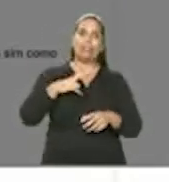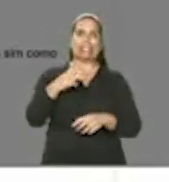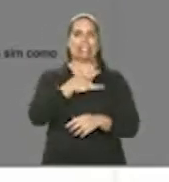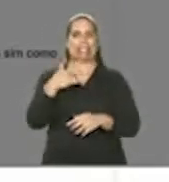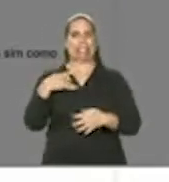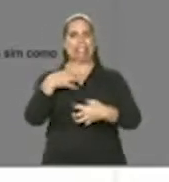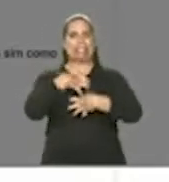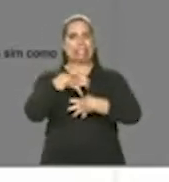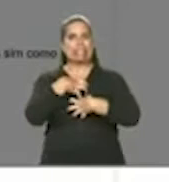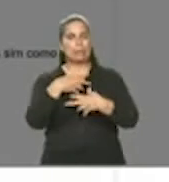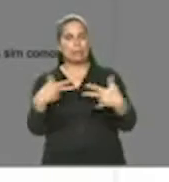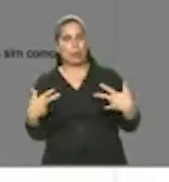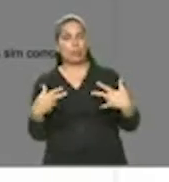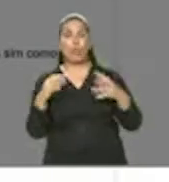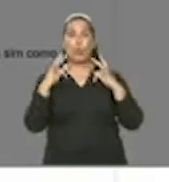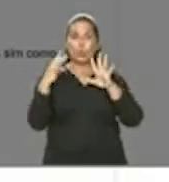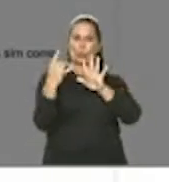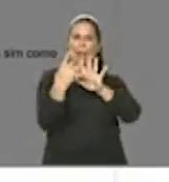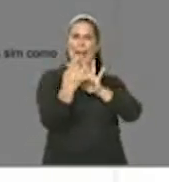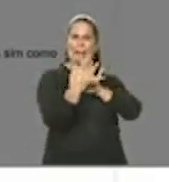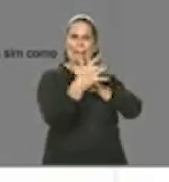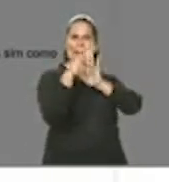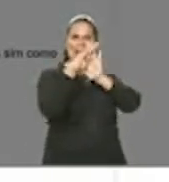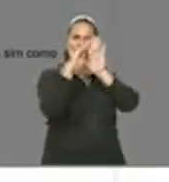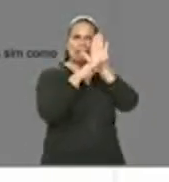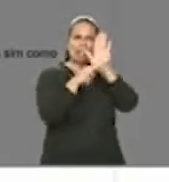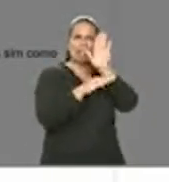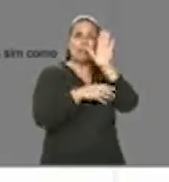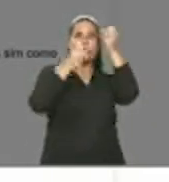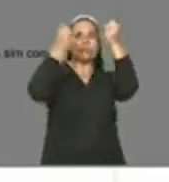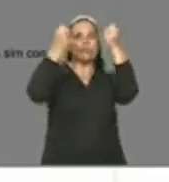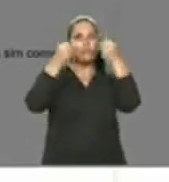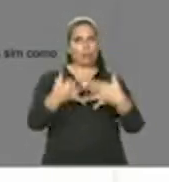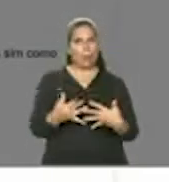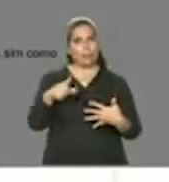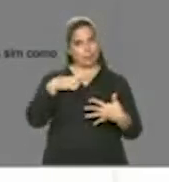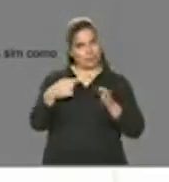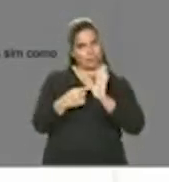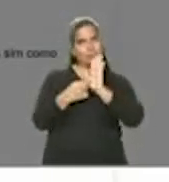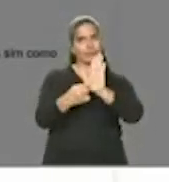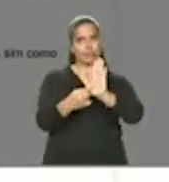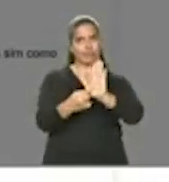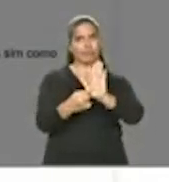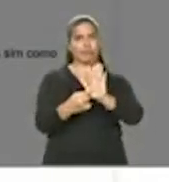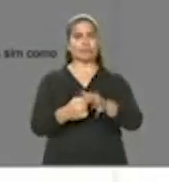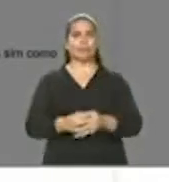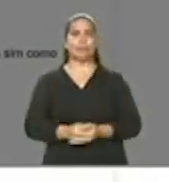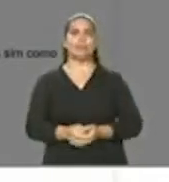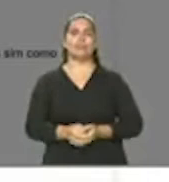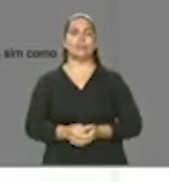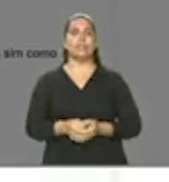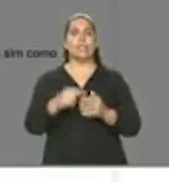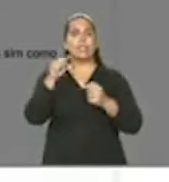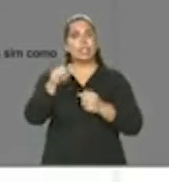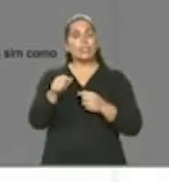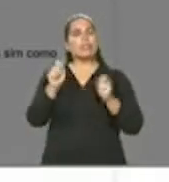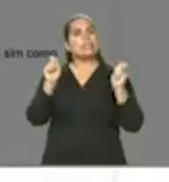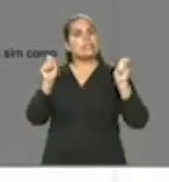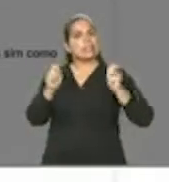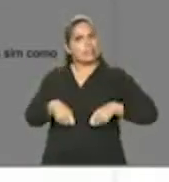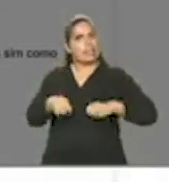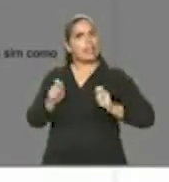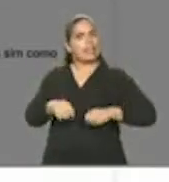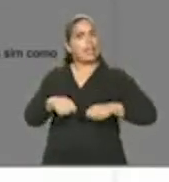essas categorias interagem nesse modelo que está escrito aqui para vocês. E, com isso, a gente pode